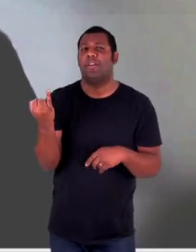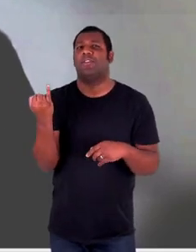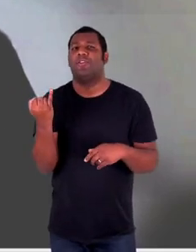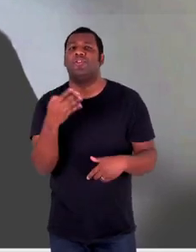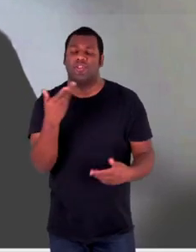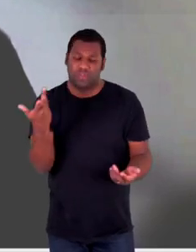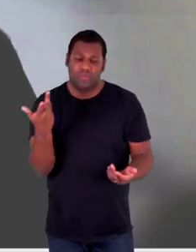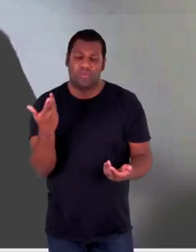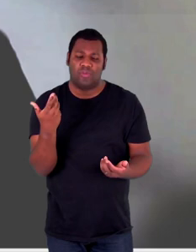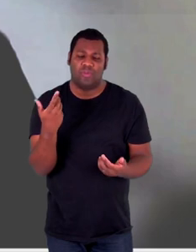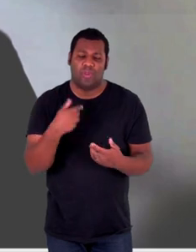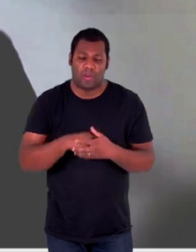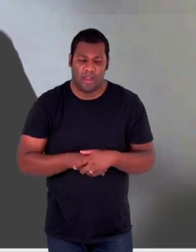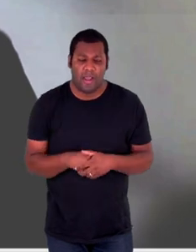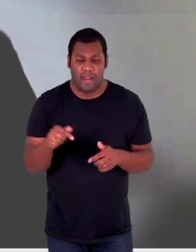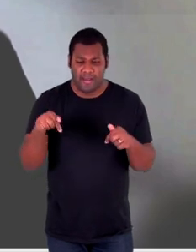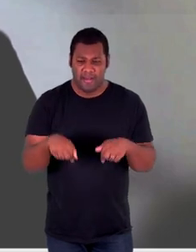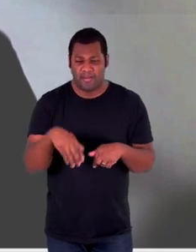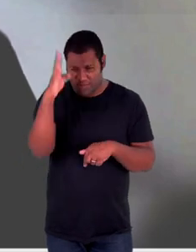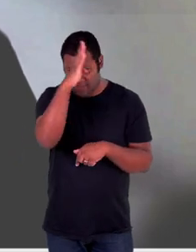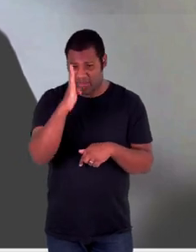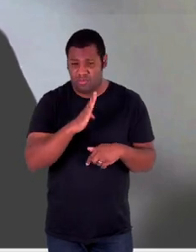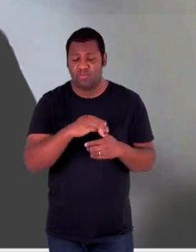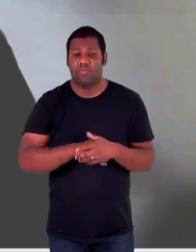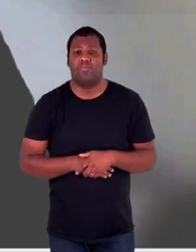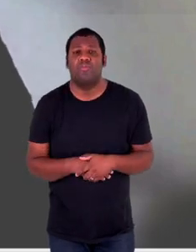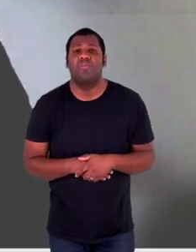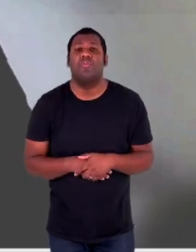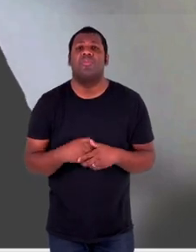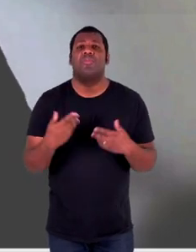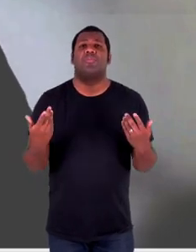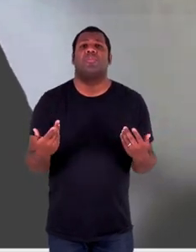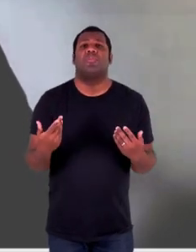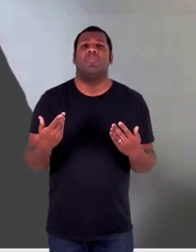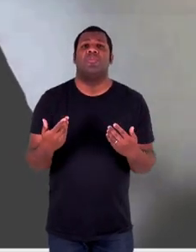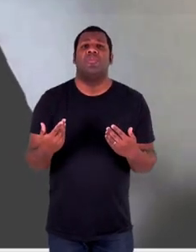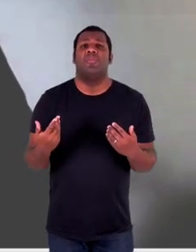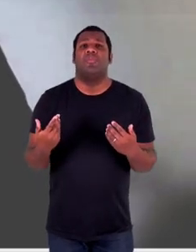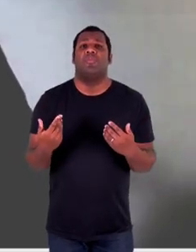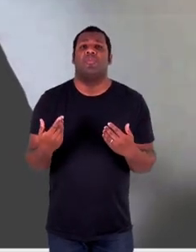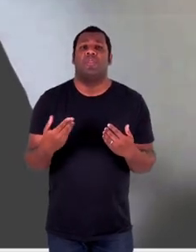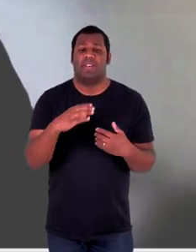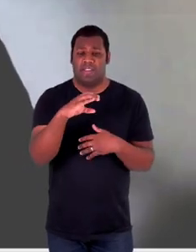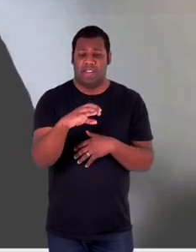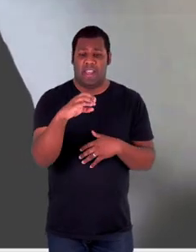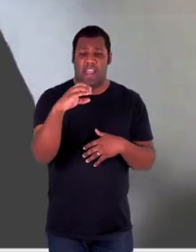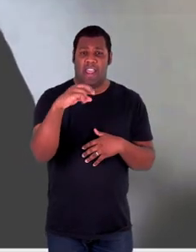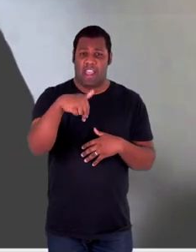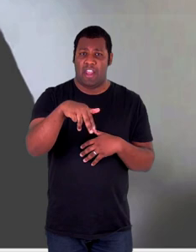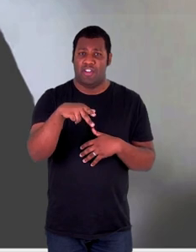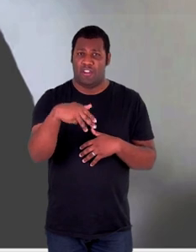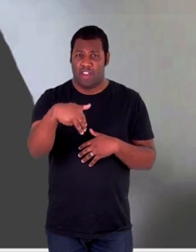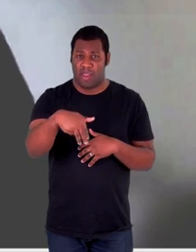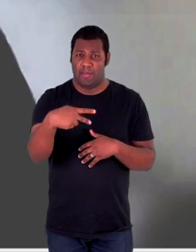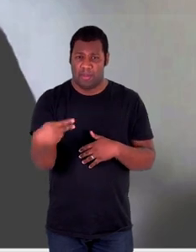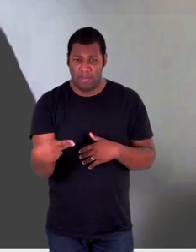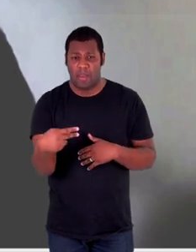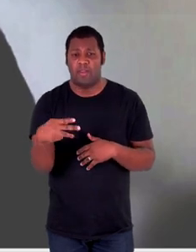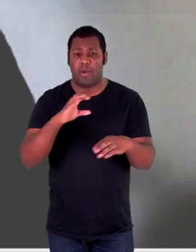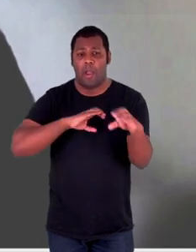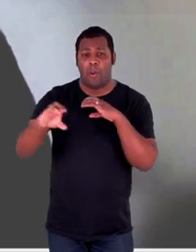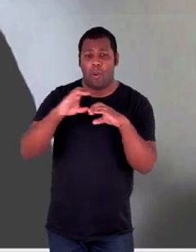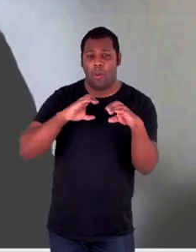pelo Estado brasileiro. Eu anoto aqui, inclusive, a própria participação direta do CNVP nesses diálogos com as Forças